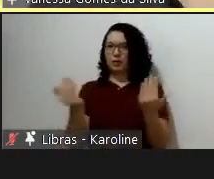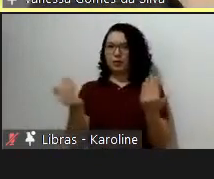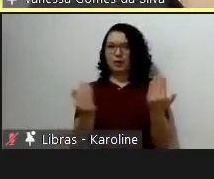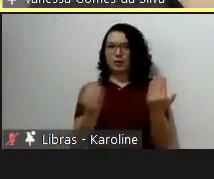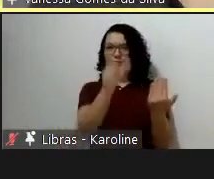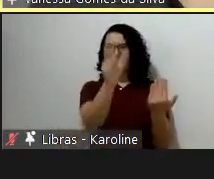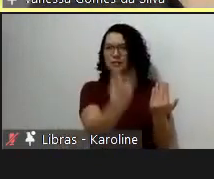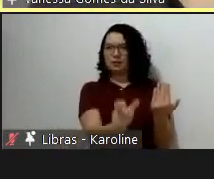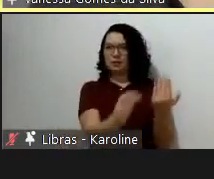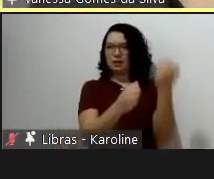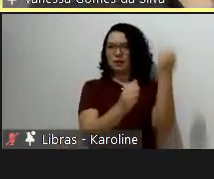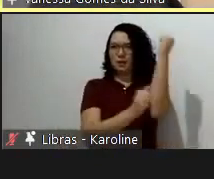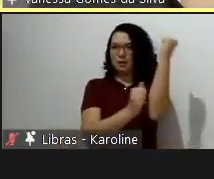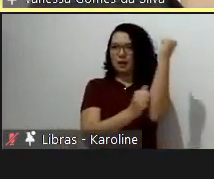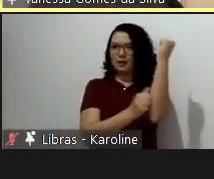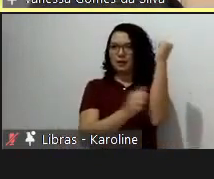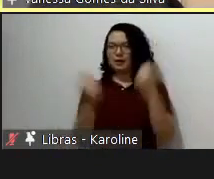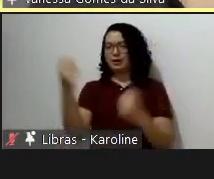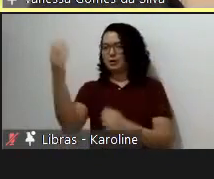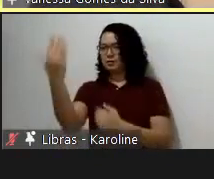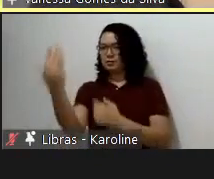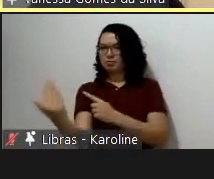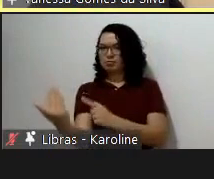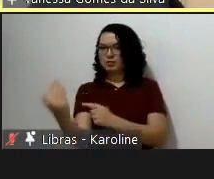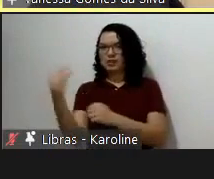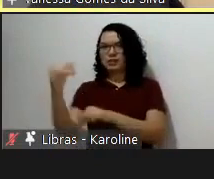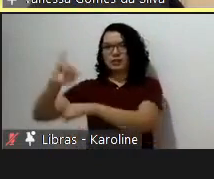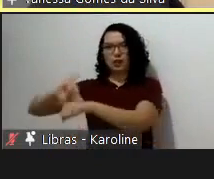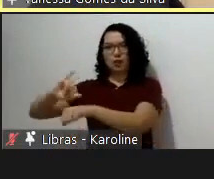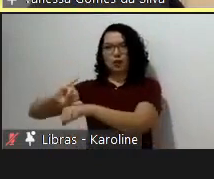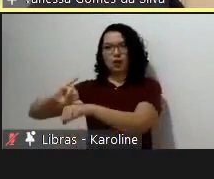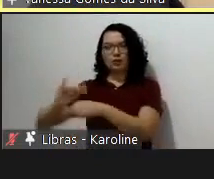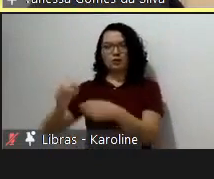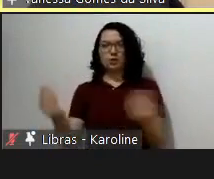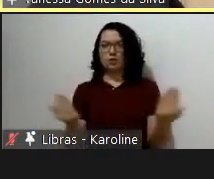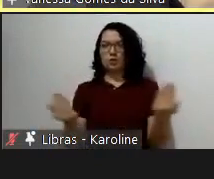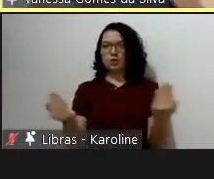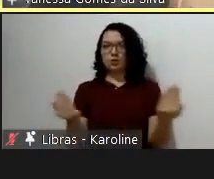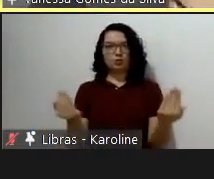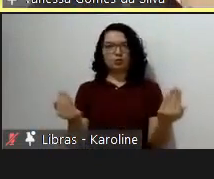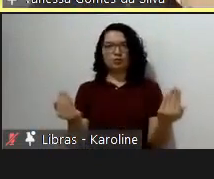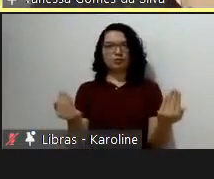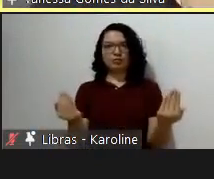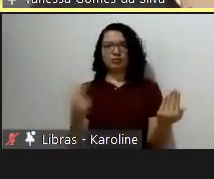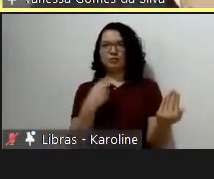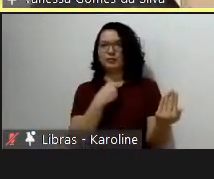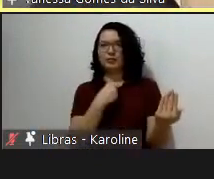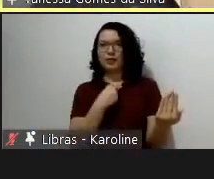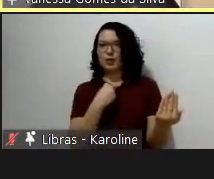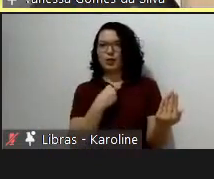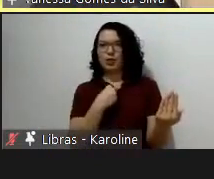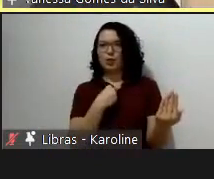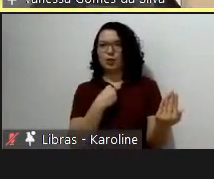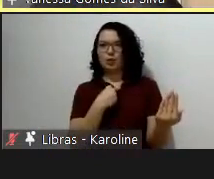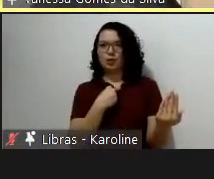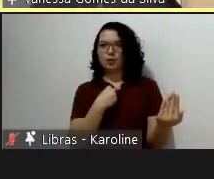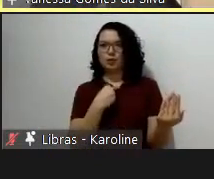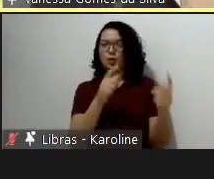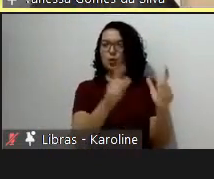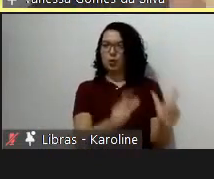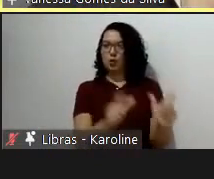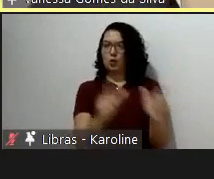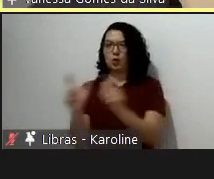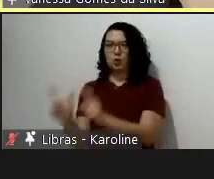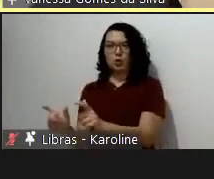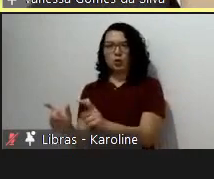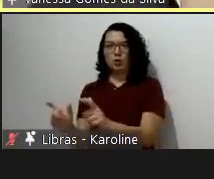no próprio centro. Da mesma forma que o Centro Aldo Leopoldo não podia ser feito em aço, como o ninho de pássaro, o ninho de